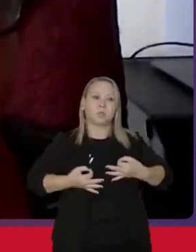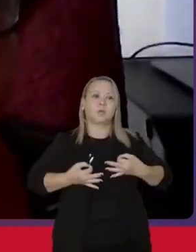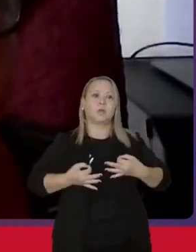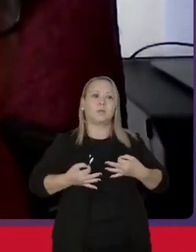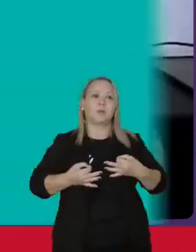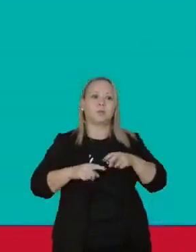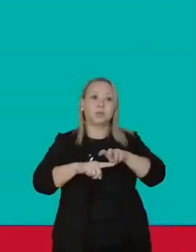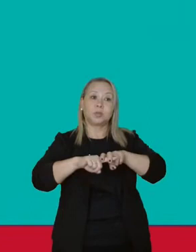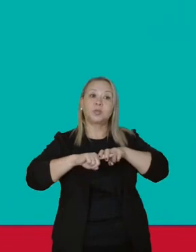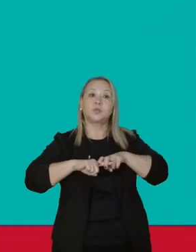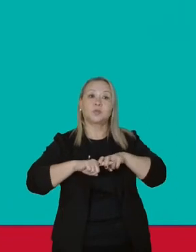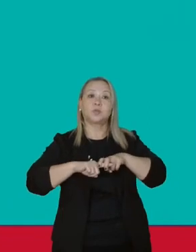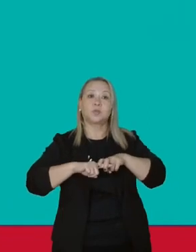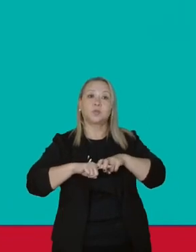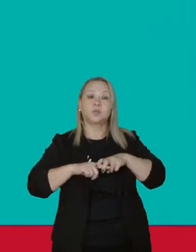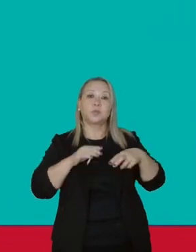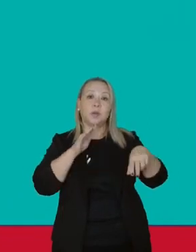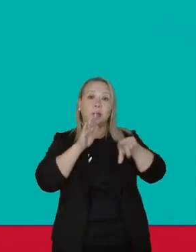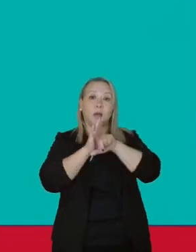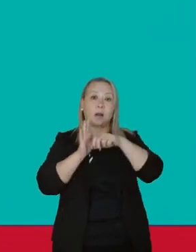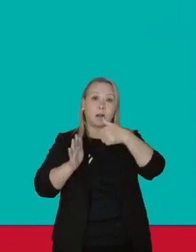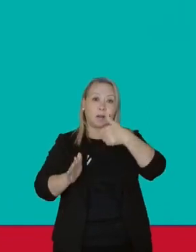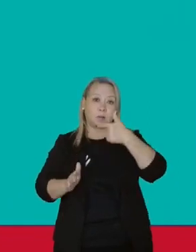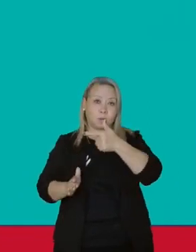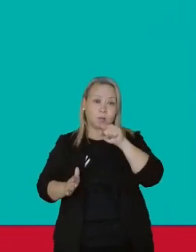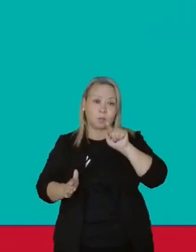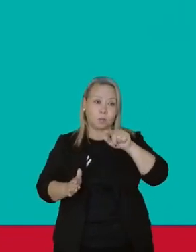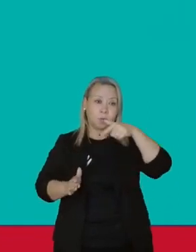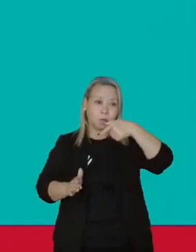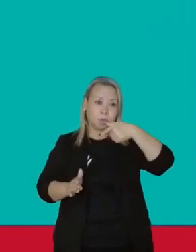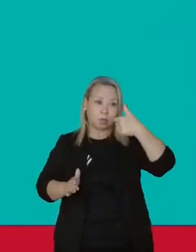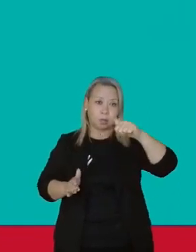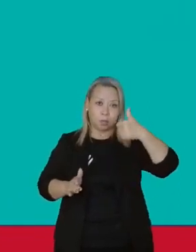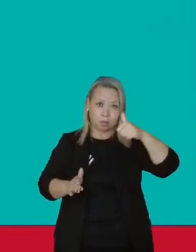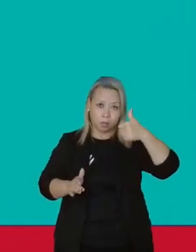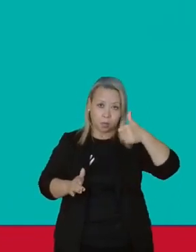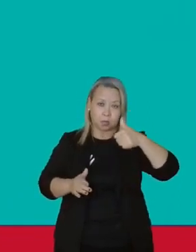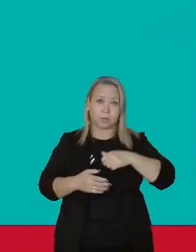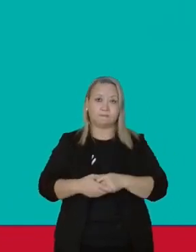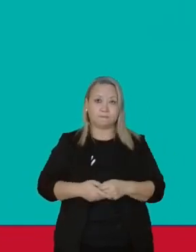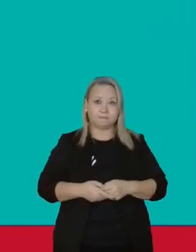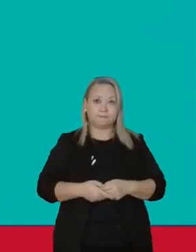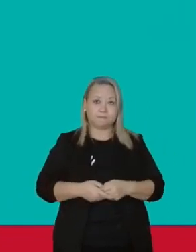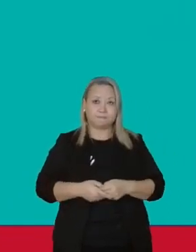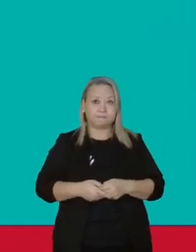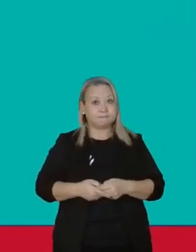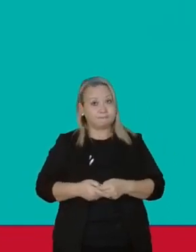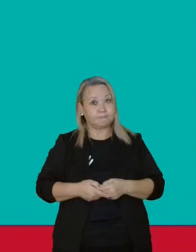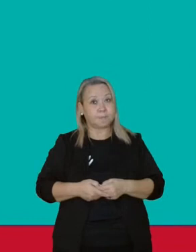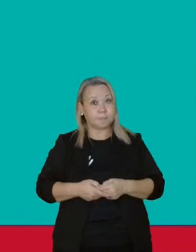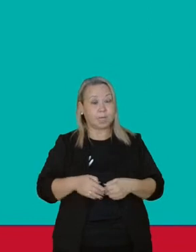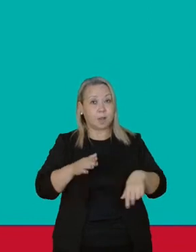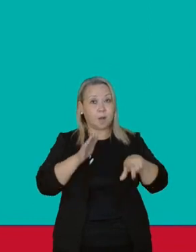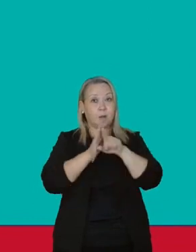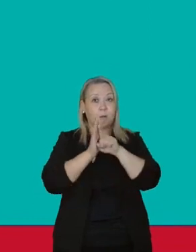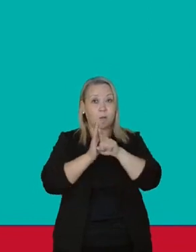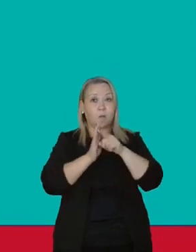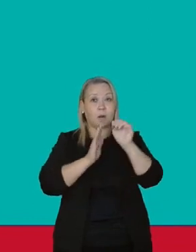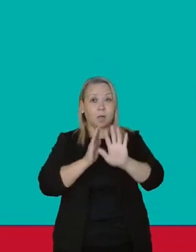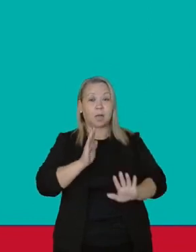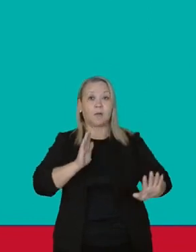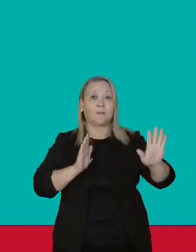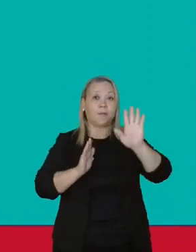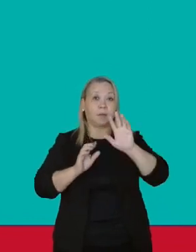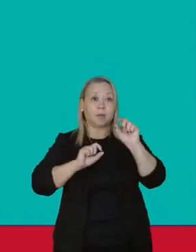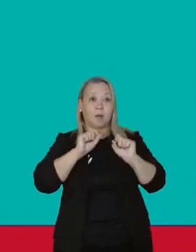isso, a Lei 12.711, a Lei Federal, que é a que